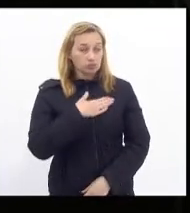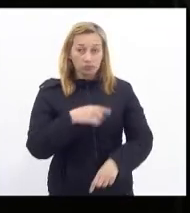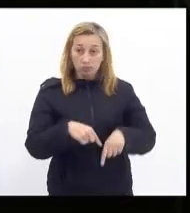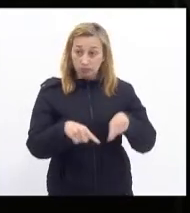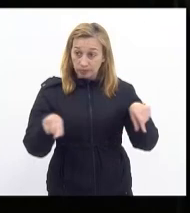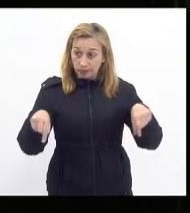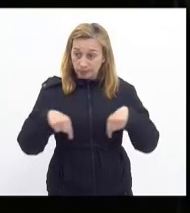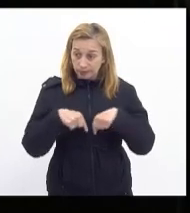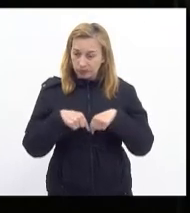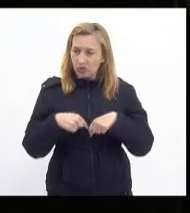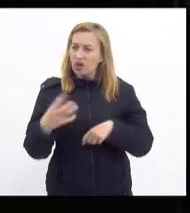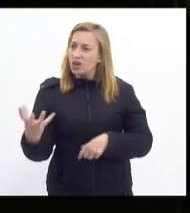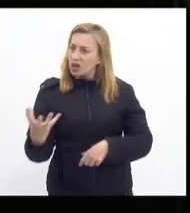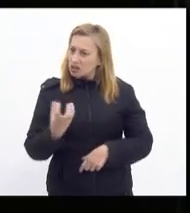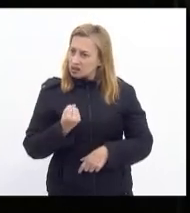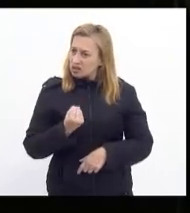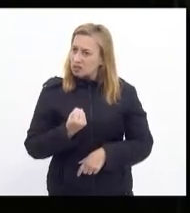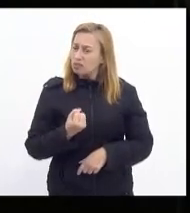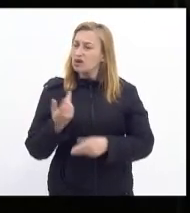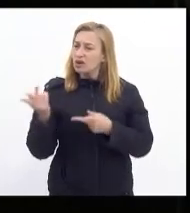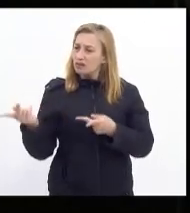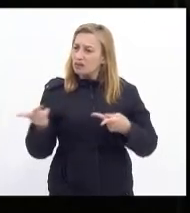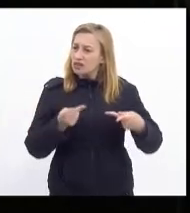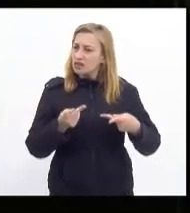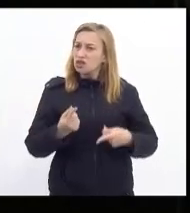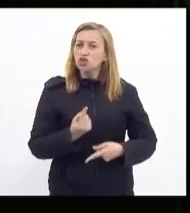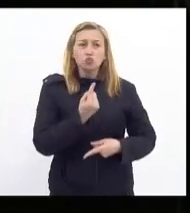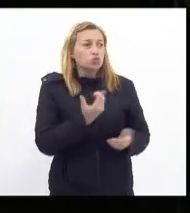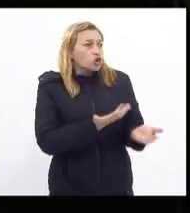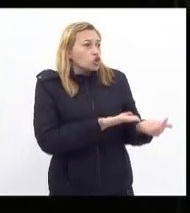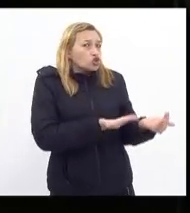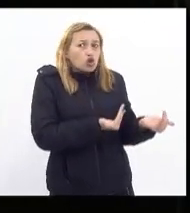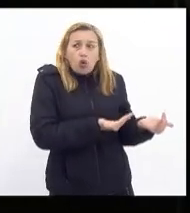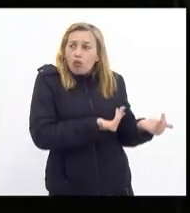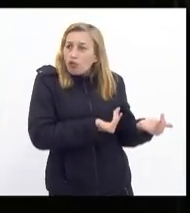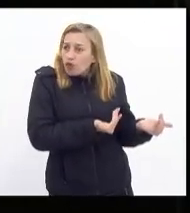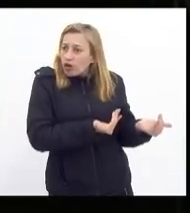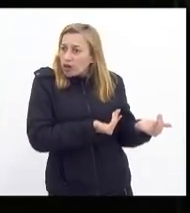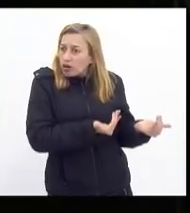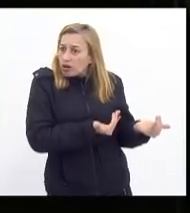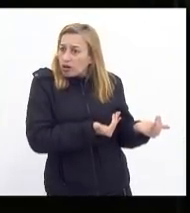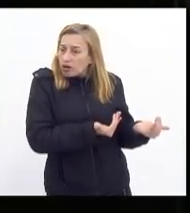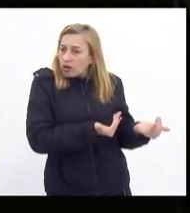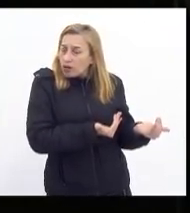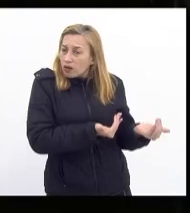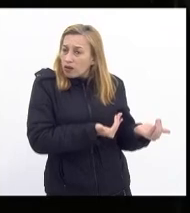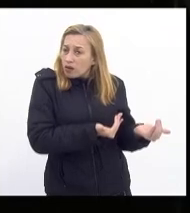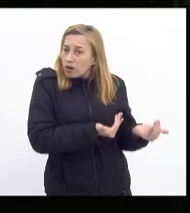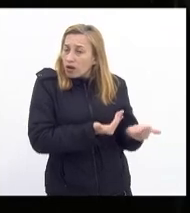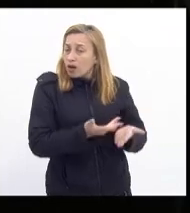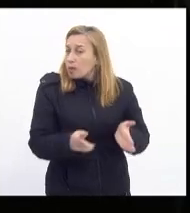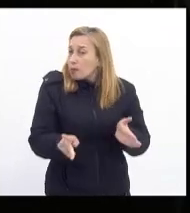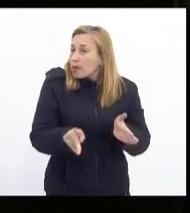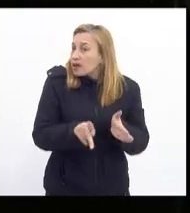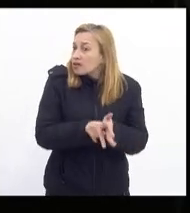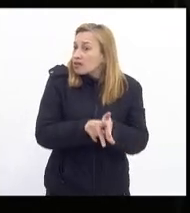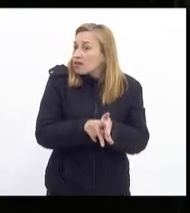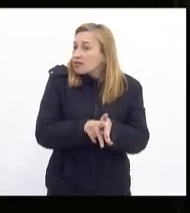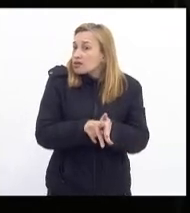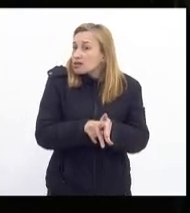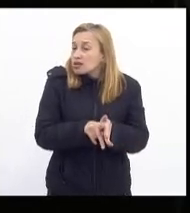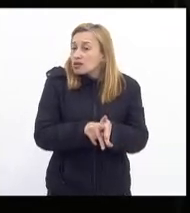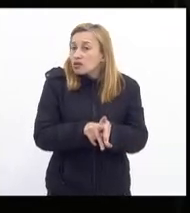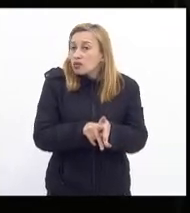recebi a visita de uma jovem que pertence ao